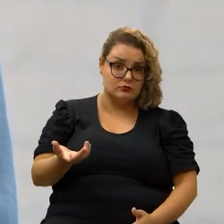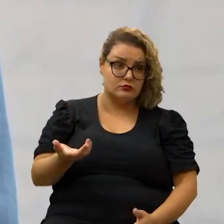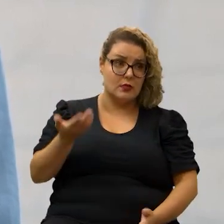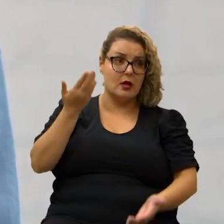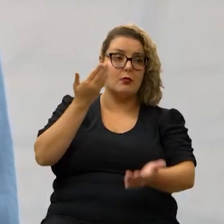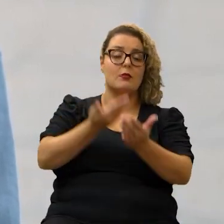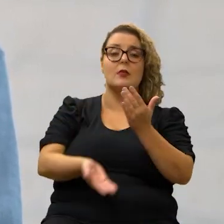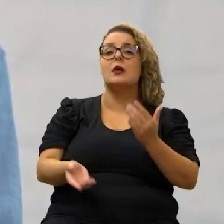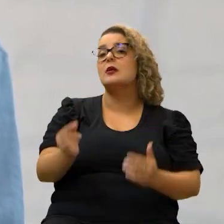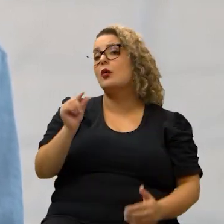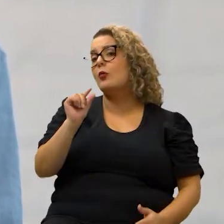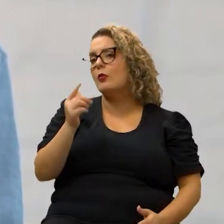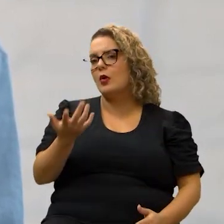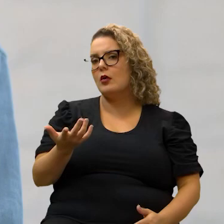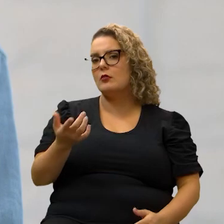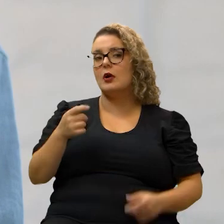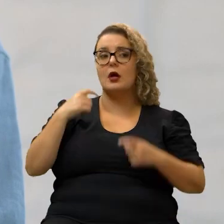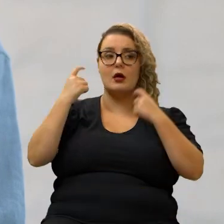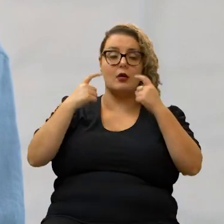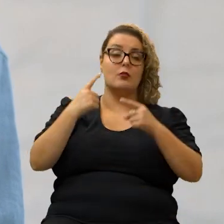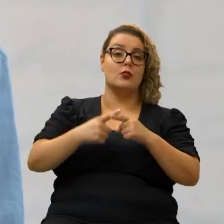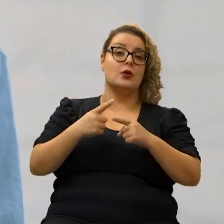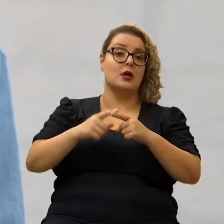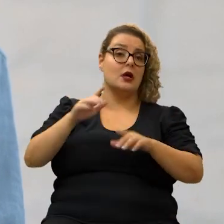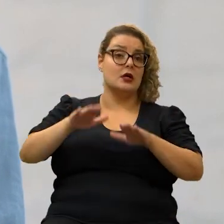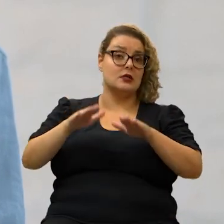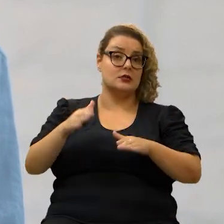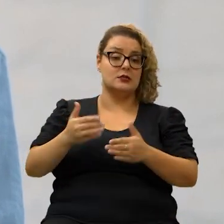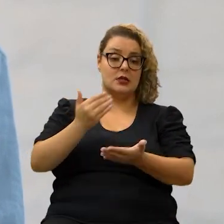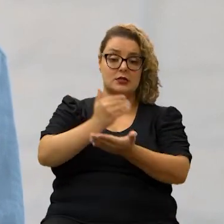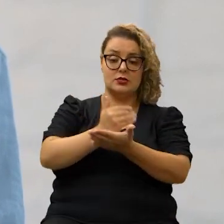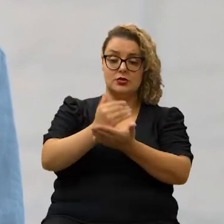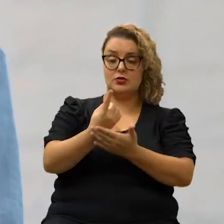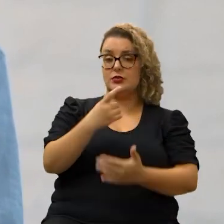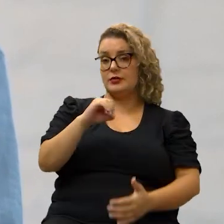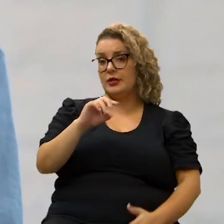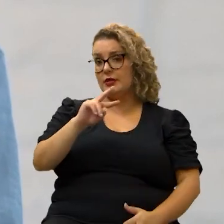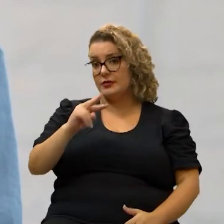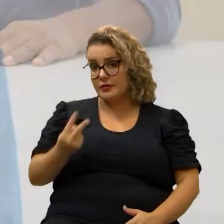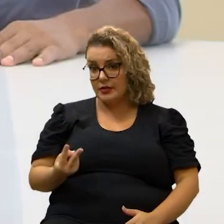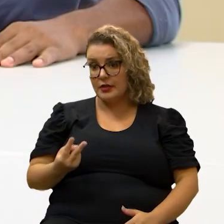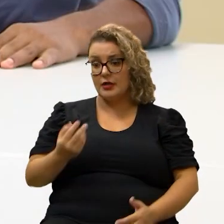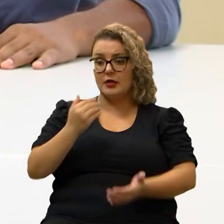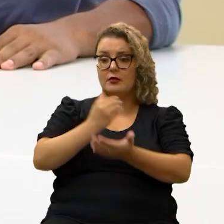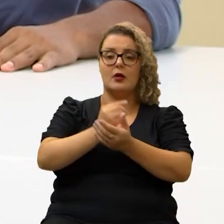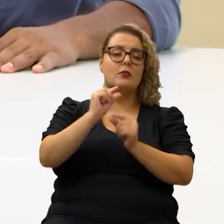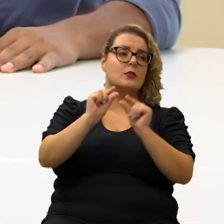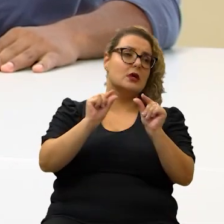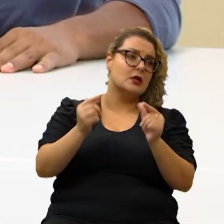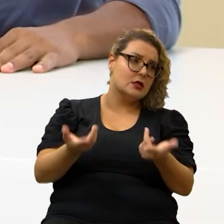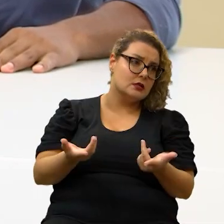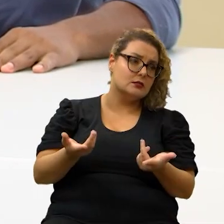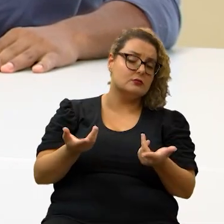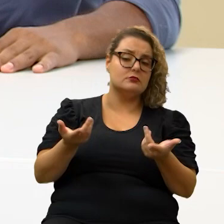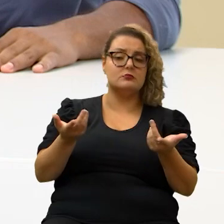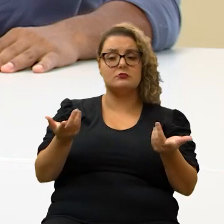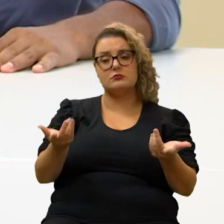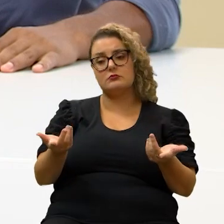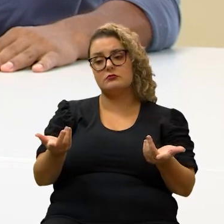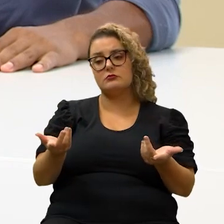perdeu um pouco essa preocupação até porque muitas vezes você vai dividir em 10 vezes cada parcela vai ser muito pequena mas